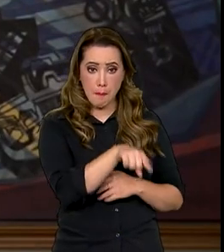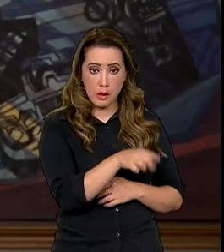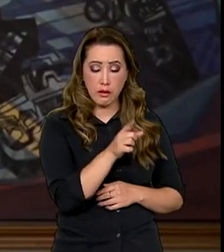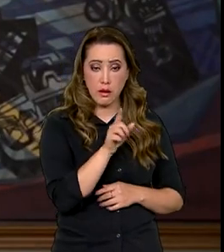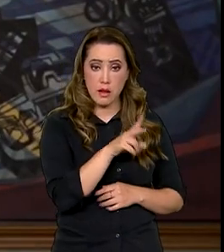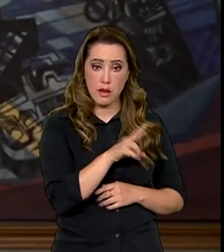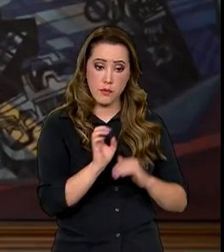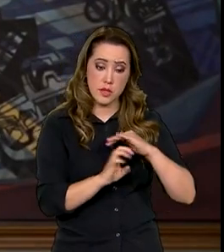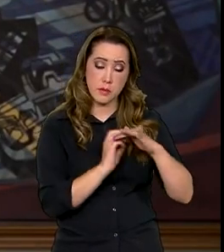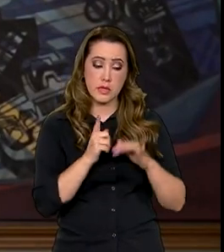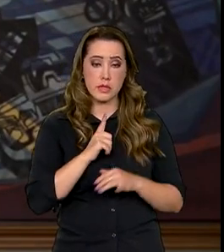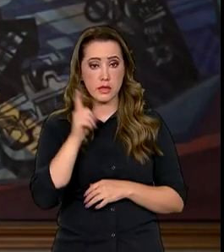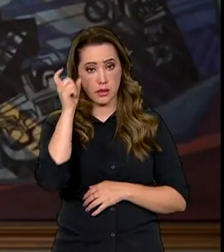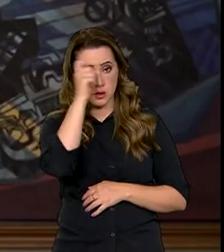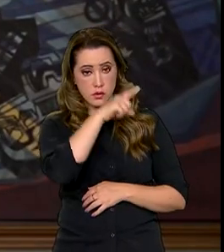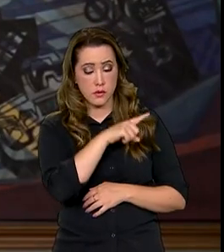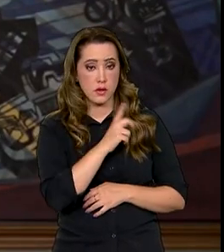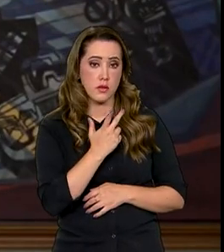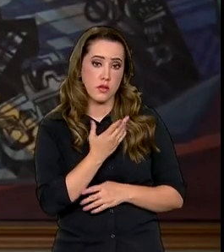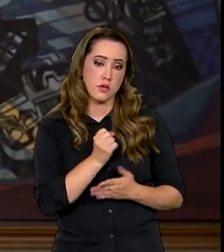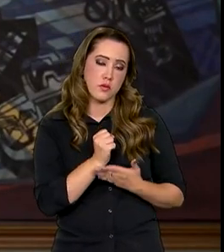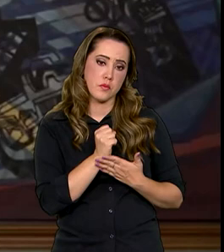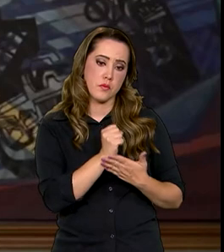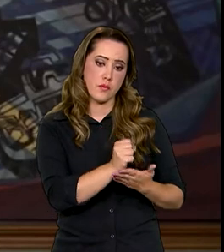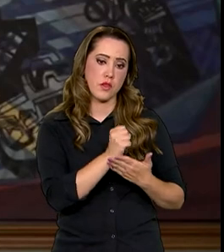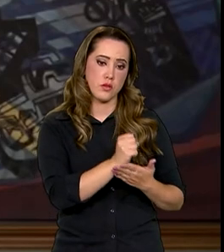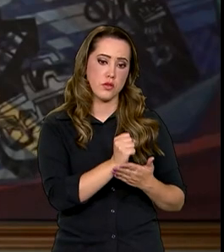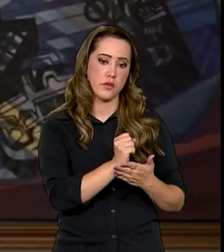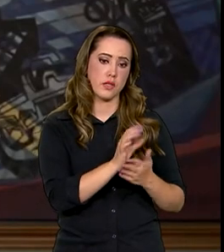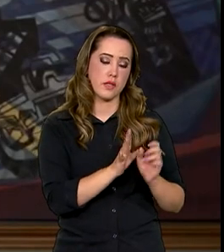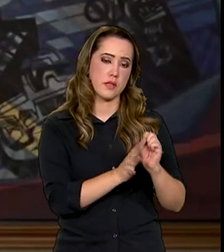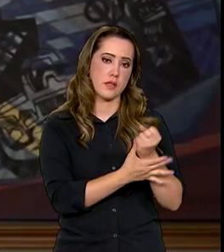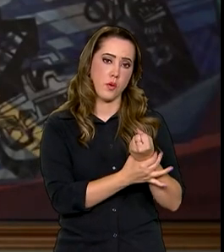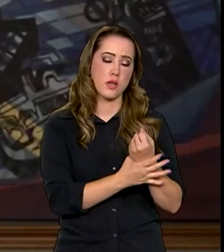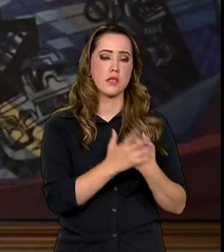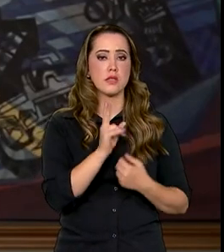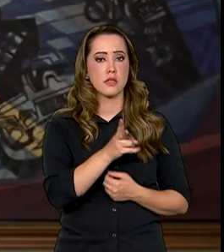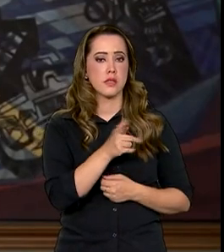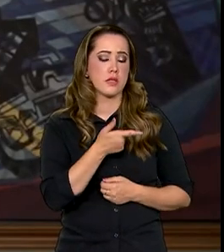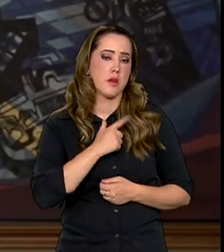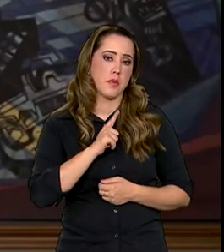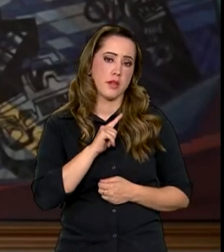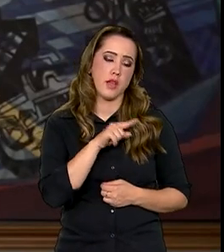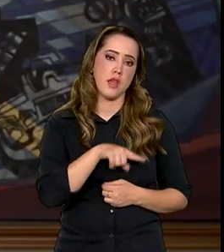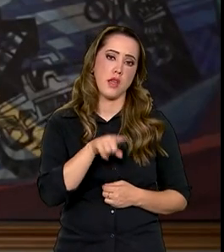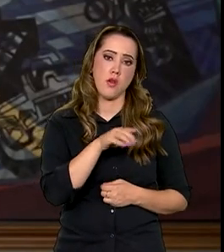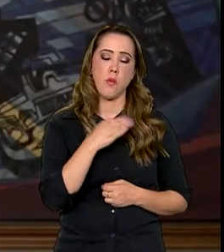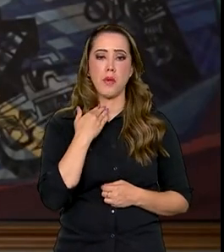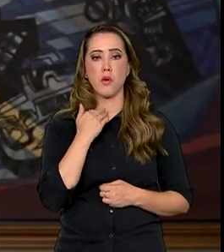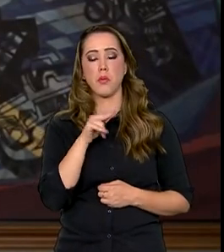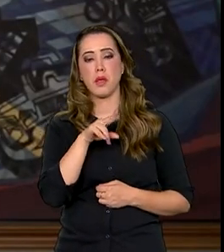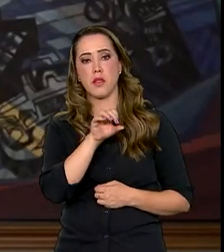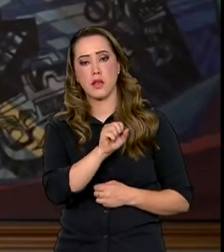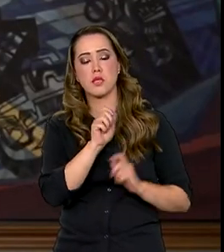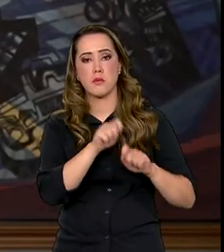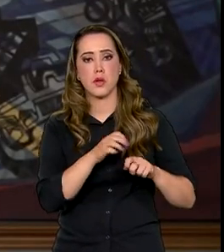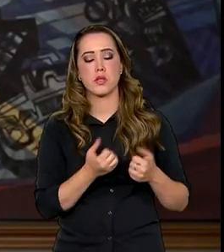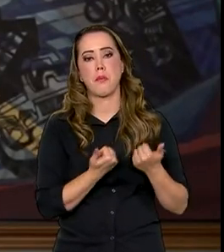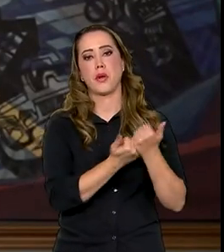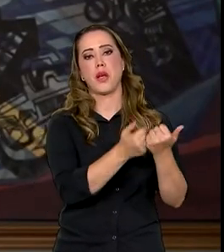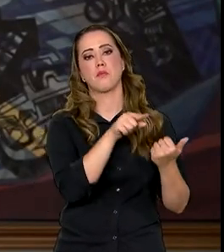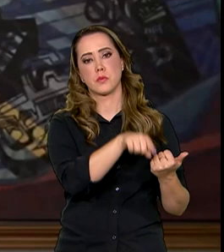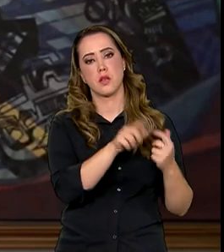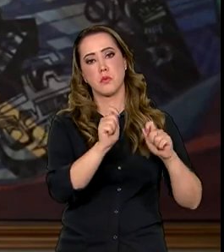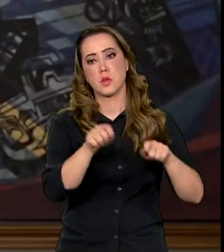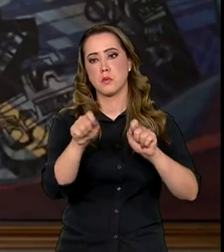empresas que tenham dificuldades de ofertar as garantias que regularmente são oferecidas, o BNDES possa dar essa garantia